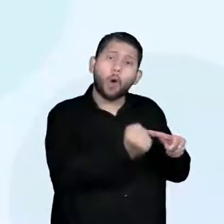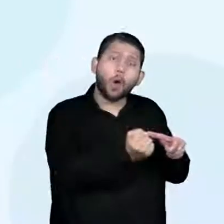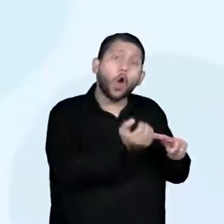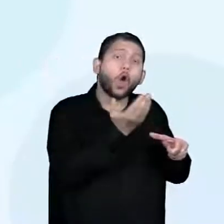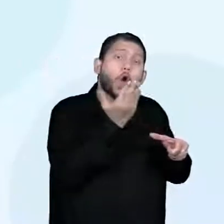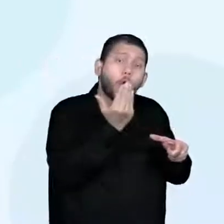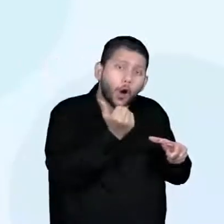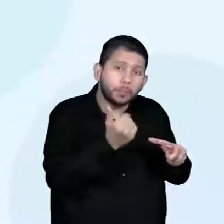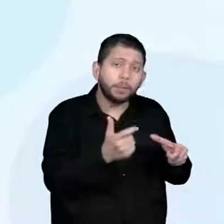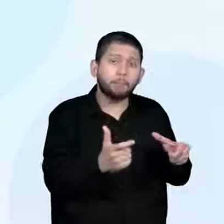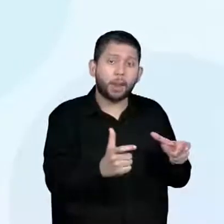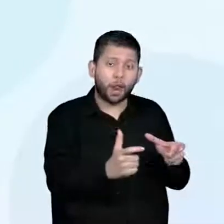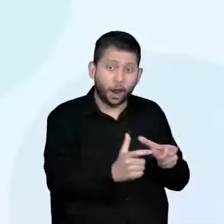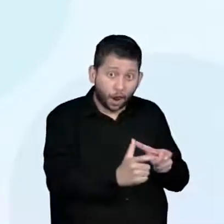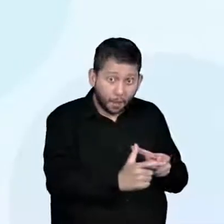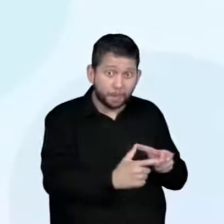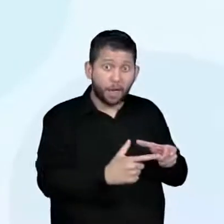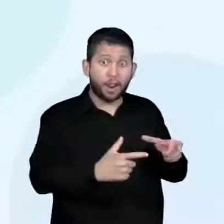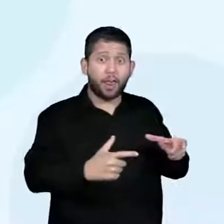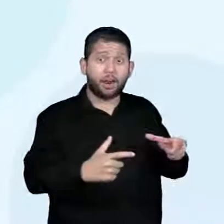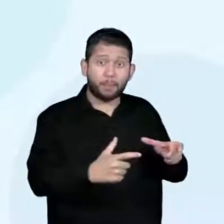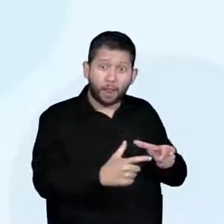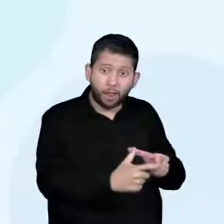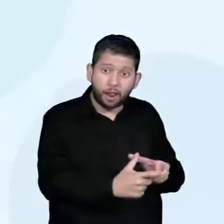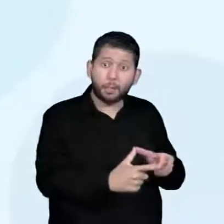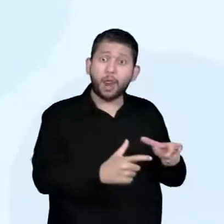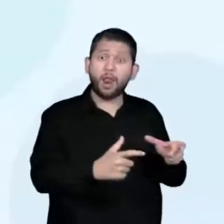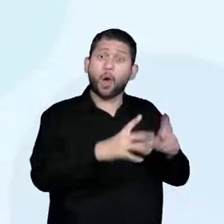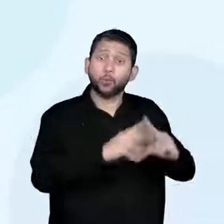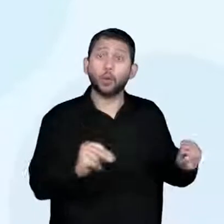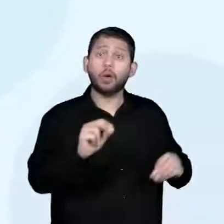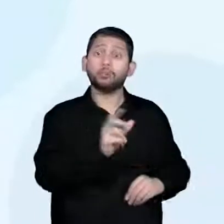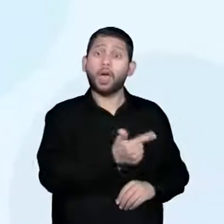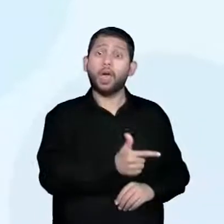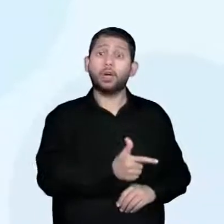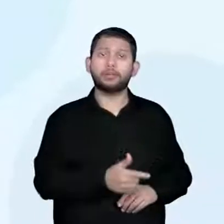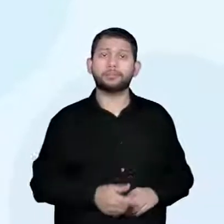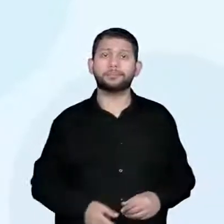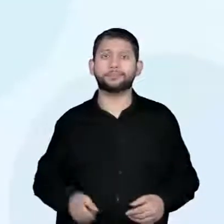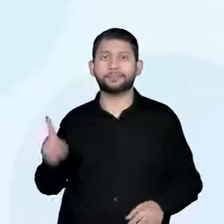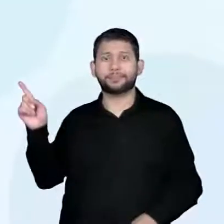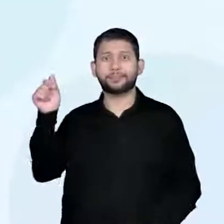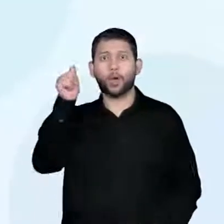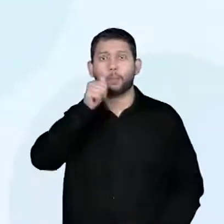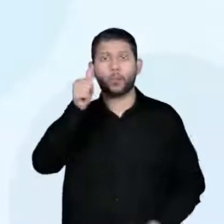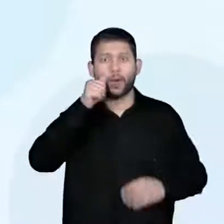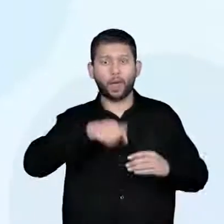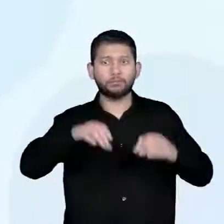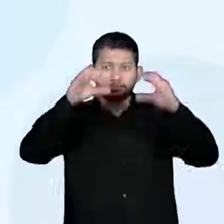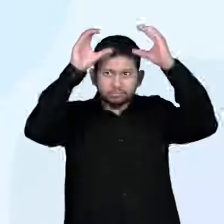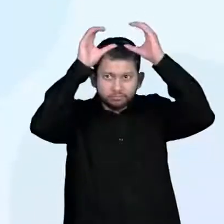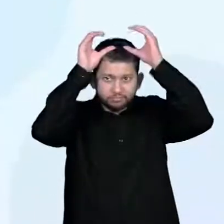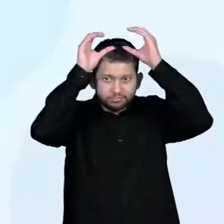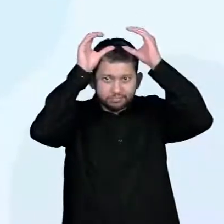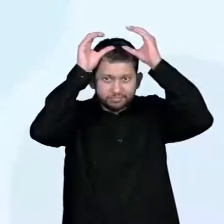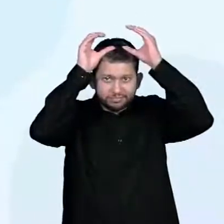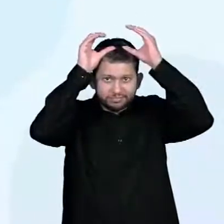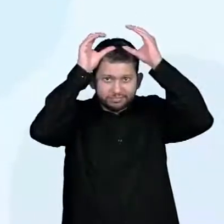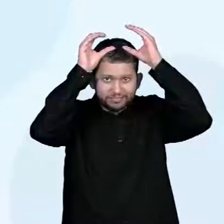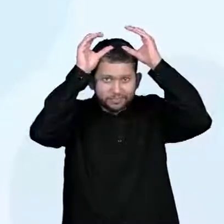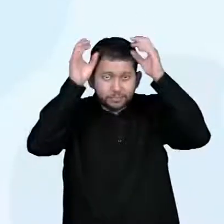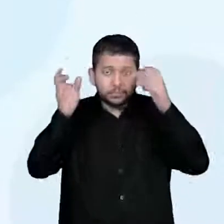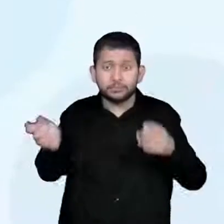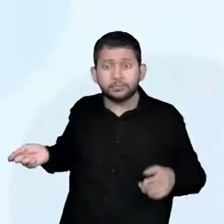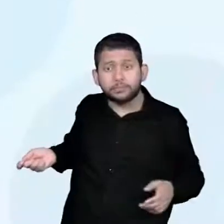suplementos, assegurar suplementos. Então, olha só. Tem uma mulher aqui acompanhando aí. Quem está acompanhando ela?